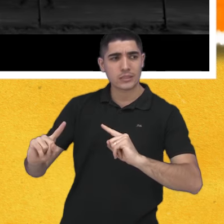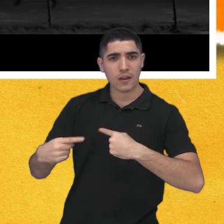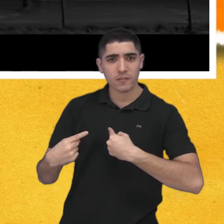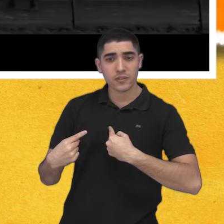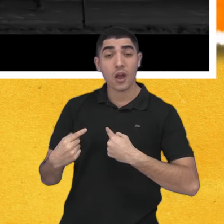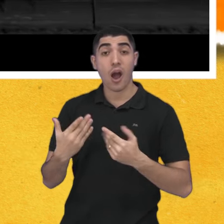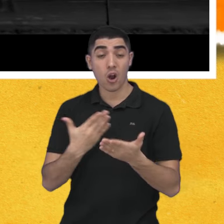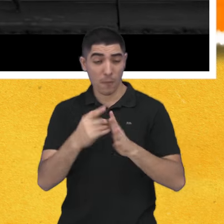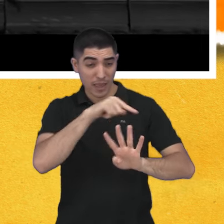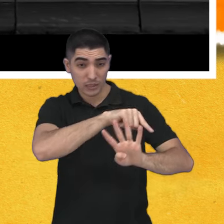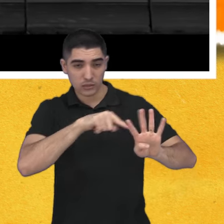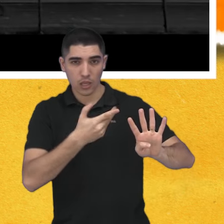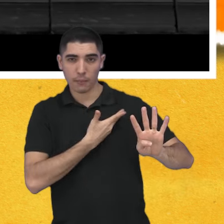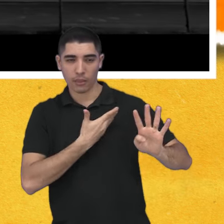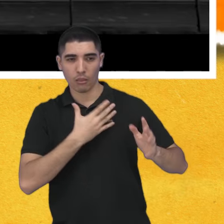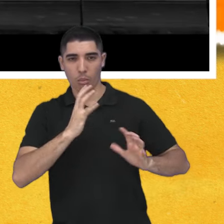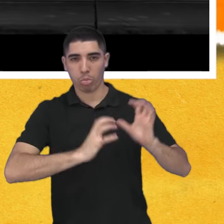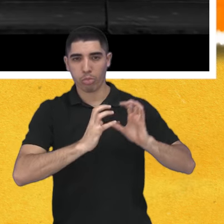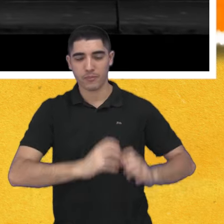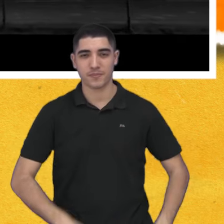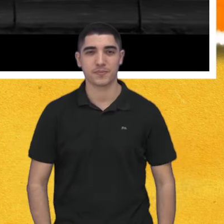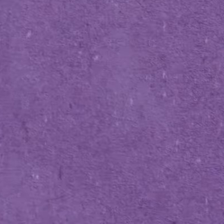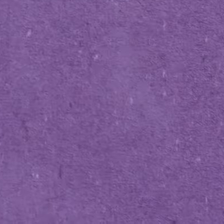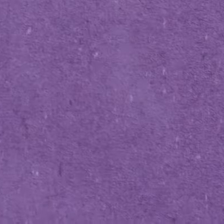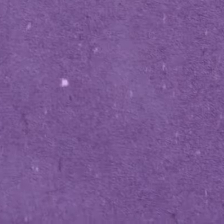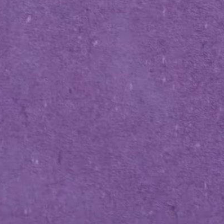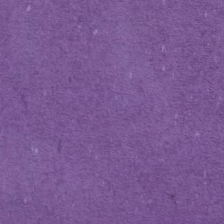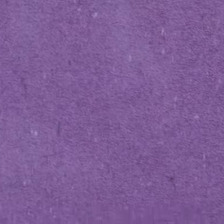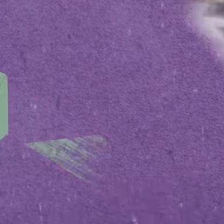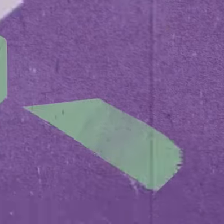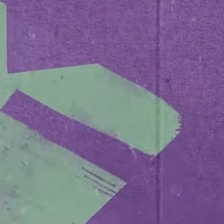novos desafios que vão colocar essa amizade à prova.